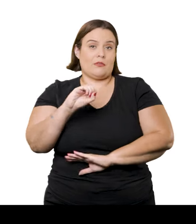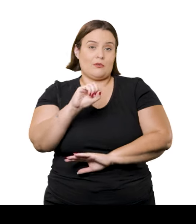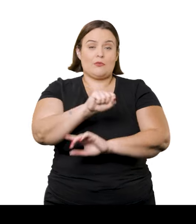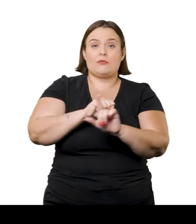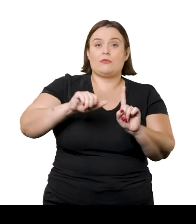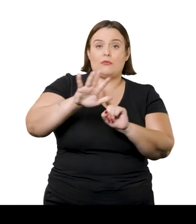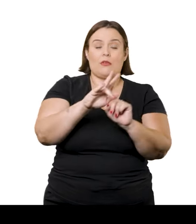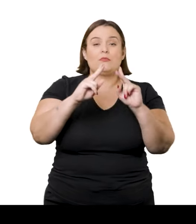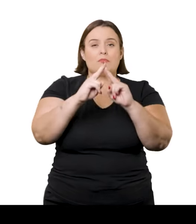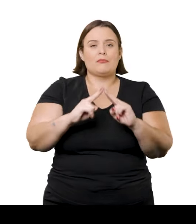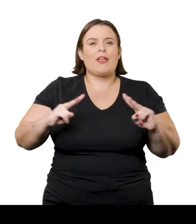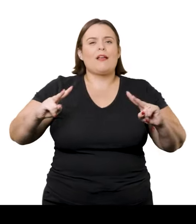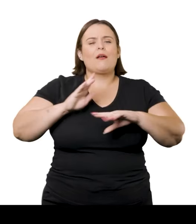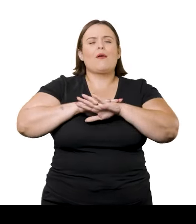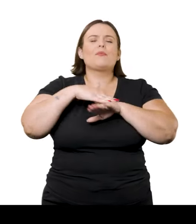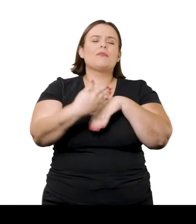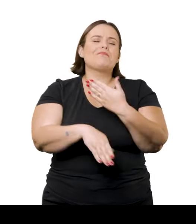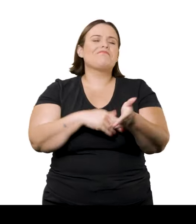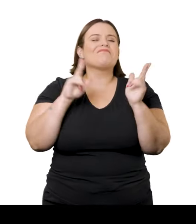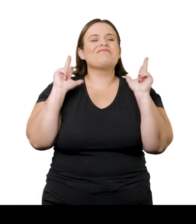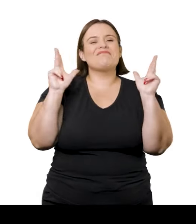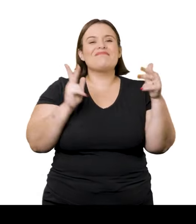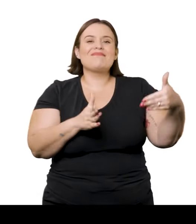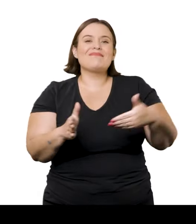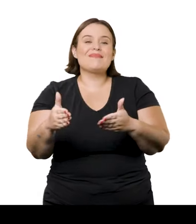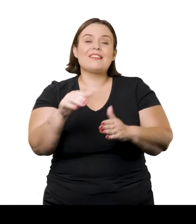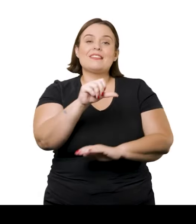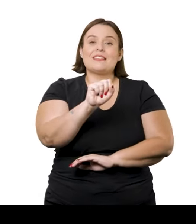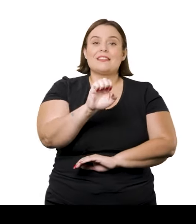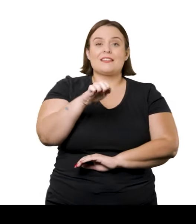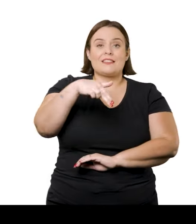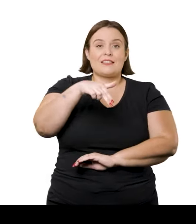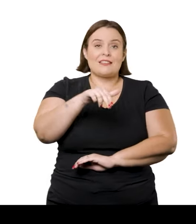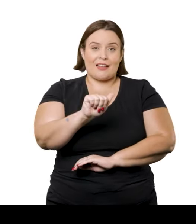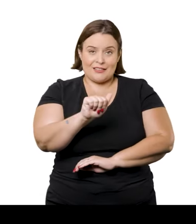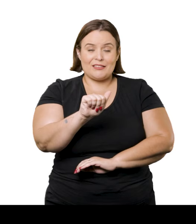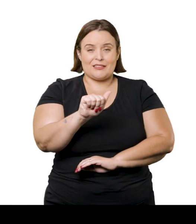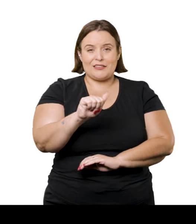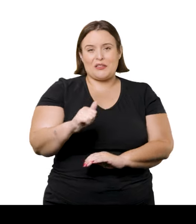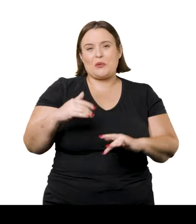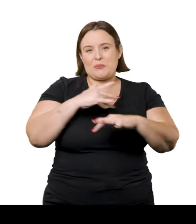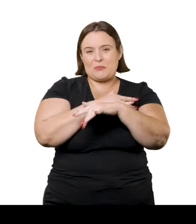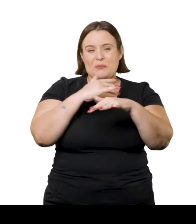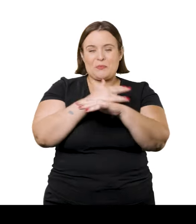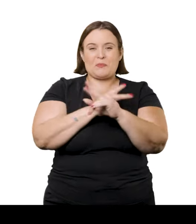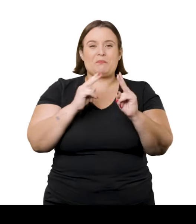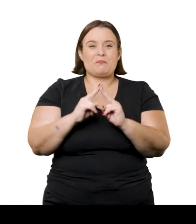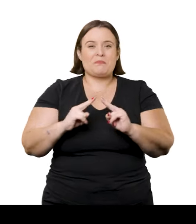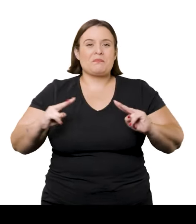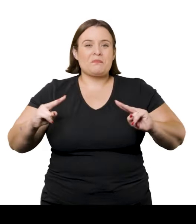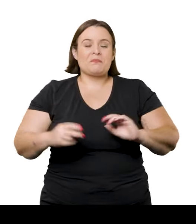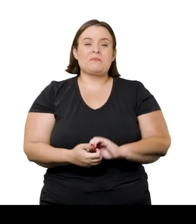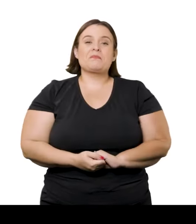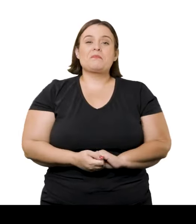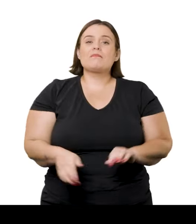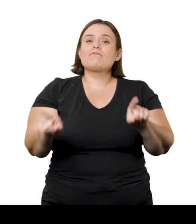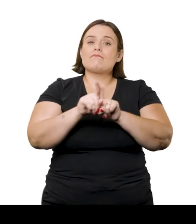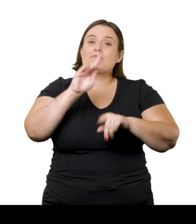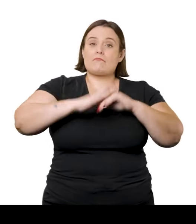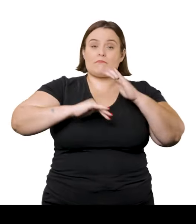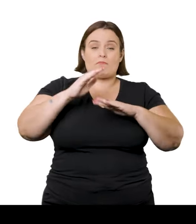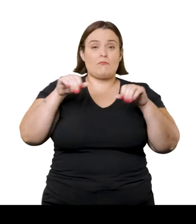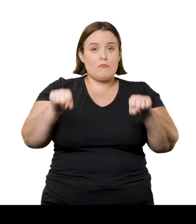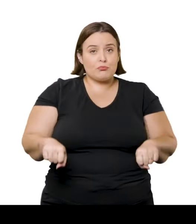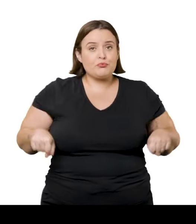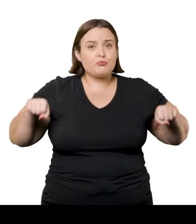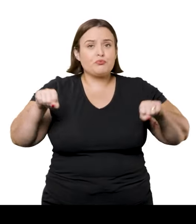A sociedade parisiense passava seu tempo livre se divertindo nas margens do Sena, nos subúrbios de Paris, e a prática da canoagem